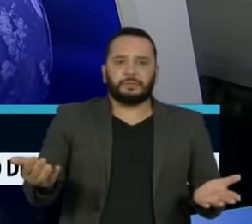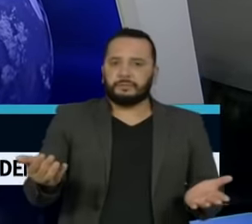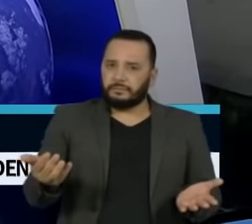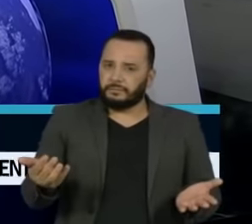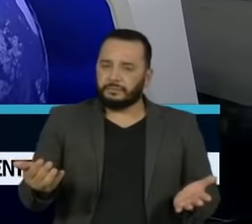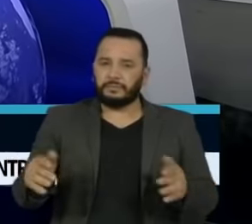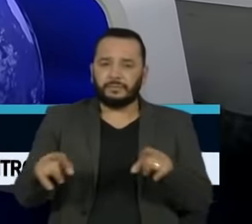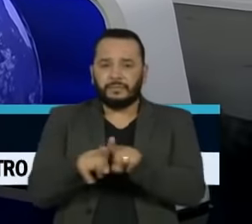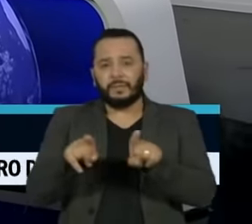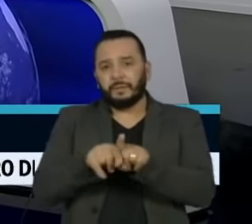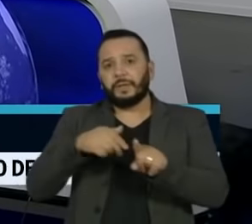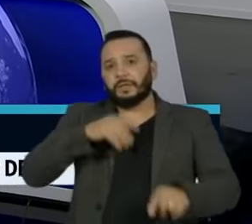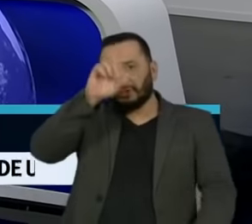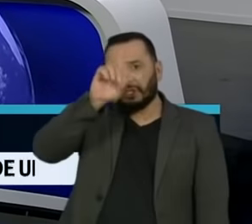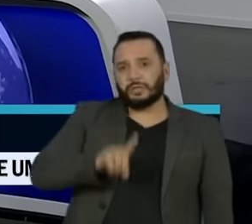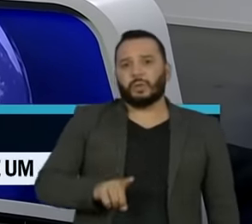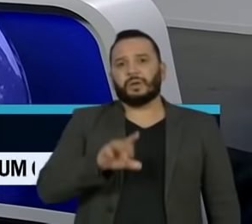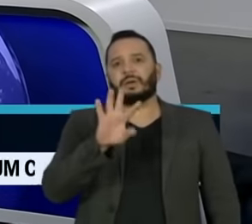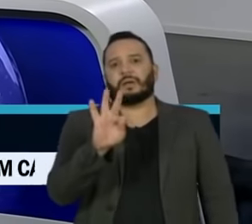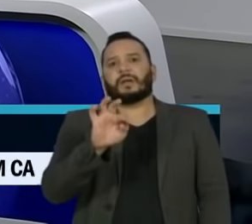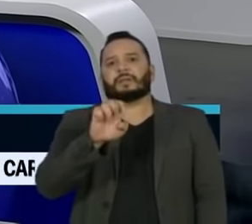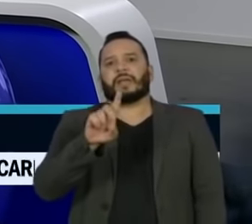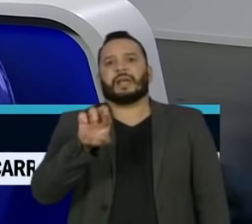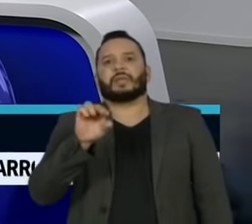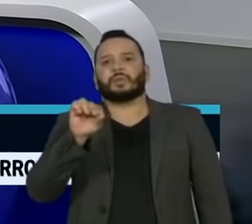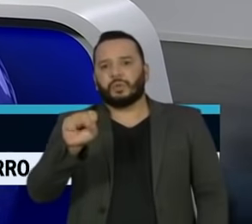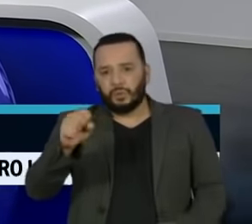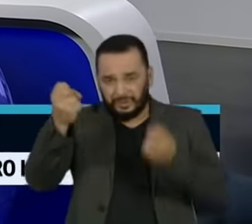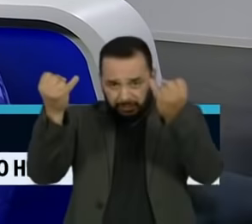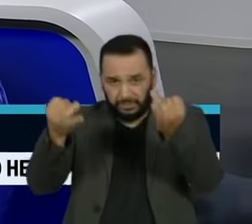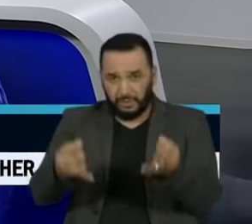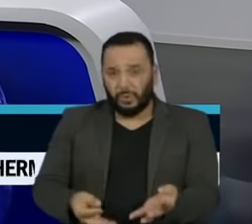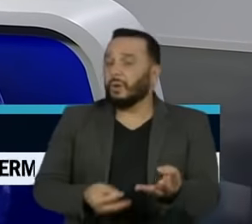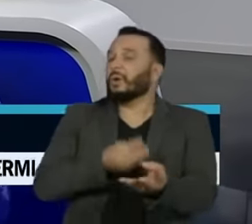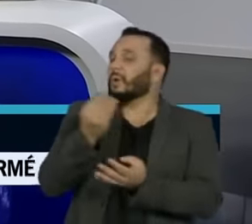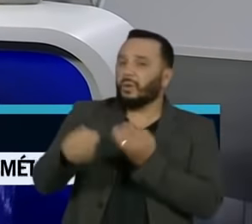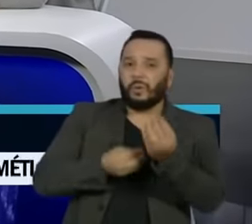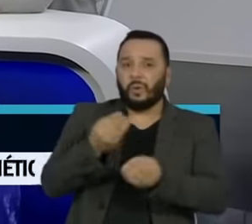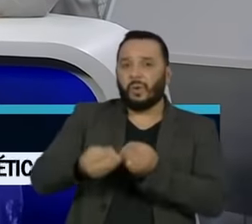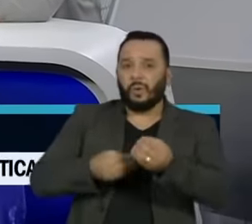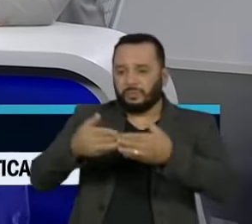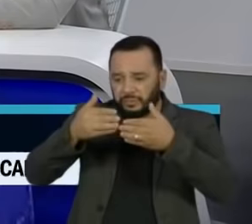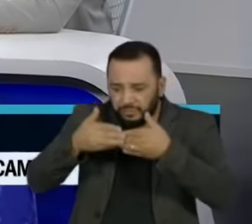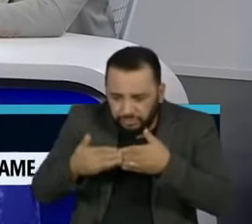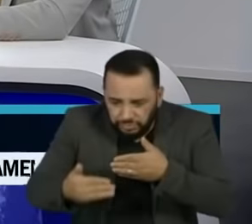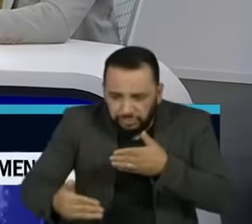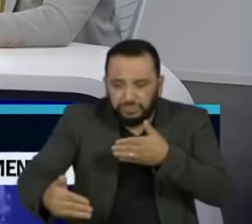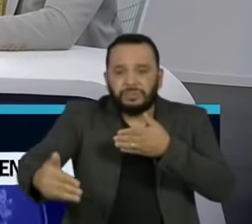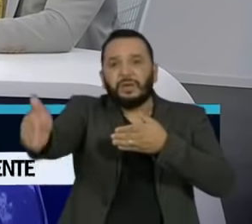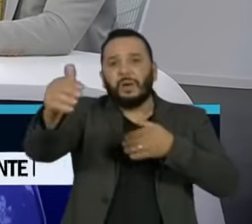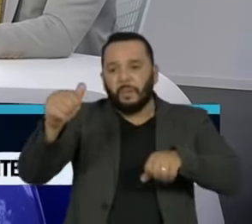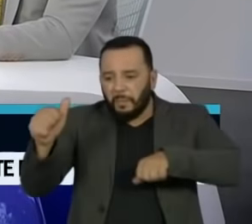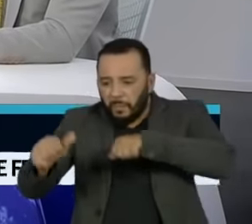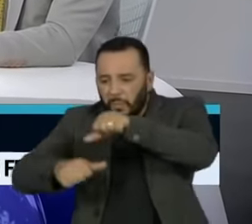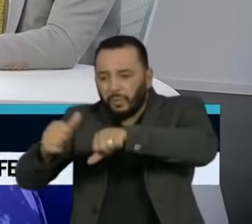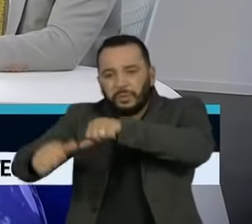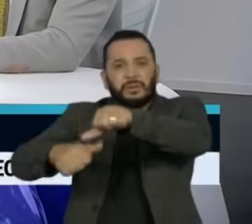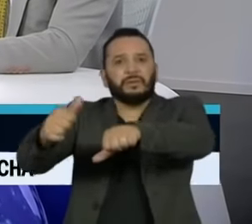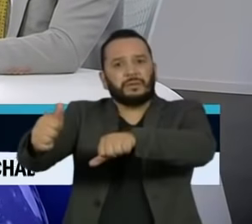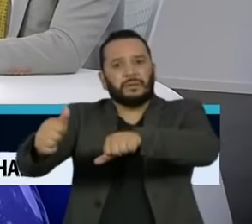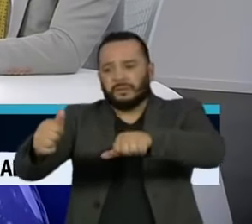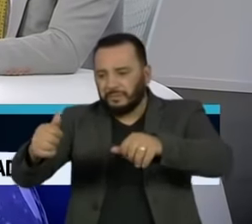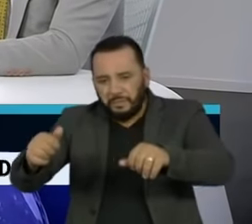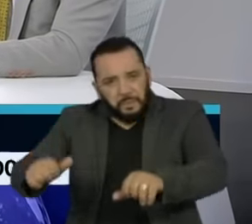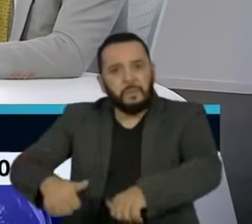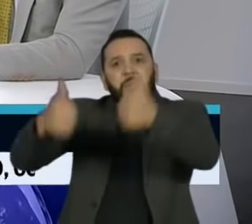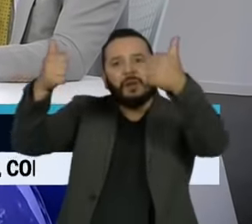o diretor-geral da OMS diz que nunca é tarde para mudar o curso de uma situação? Bom, os cientistas estão trabalhando para isso, algumas